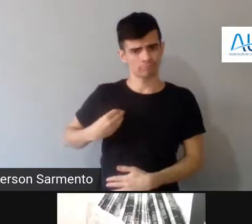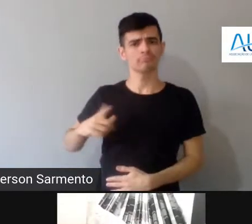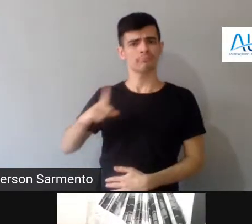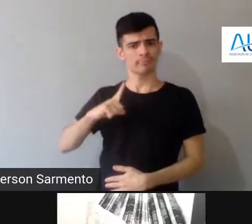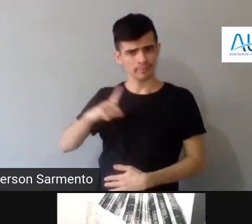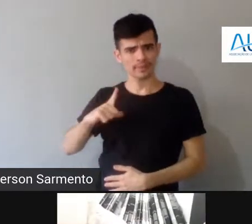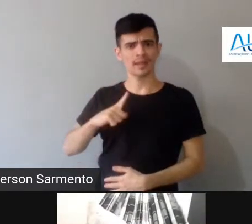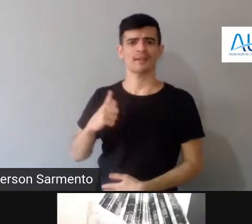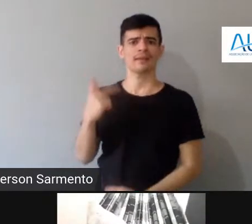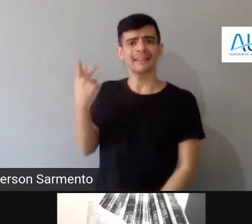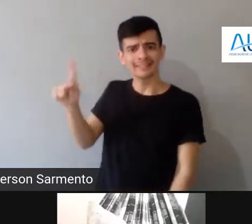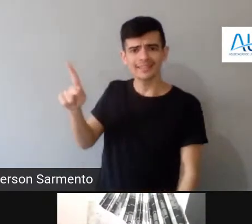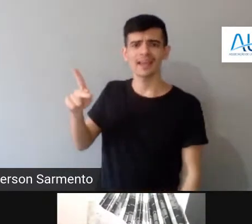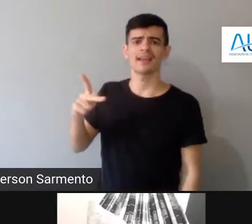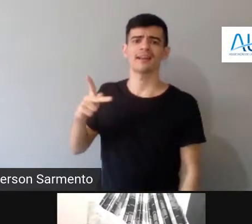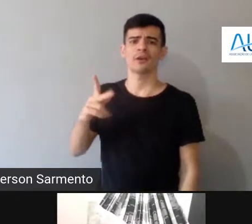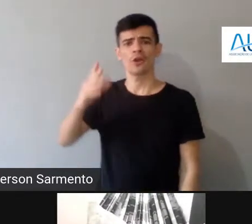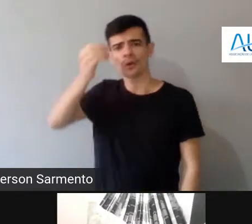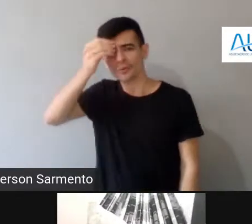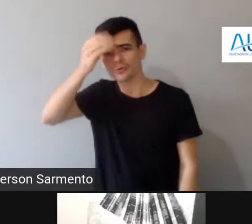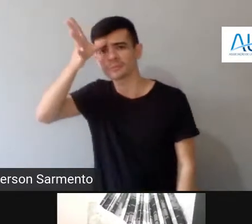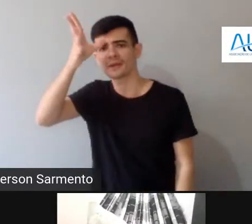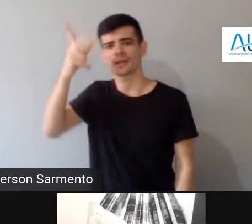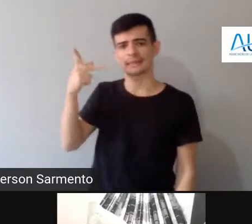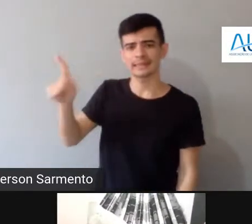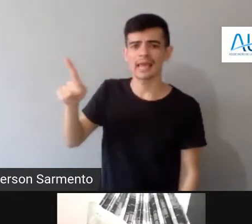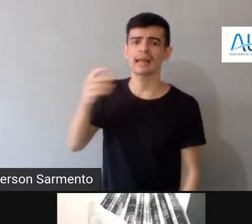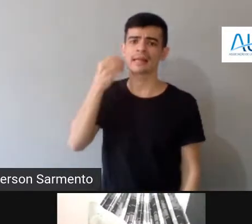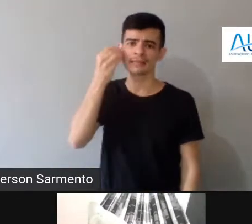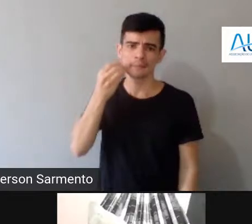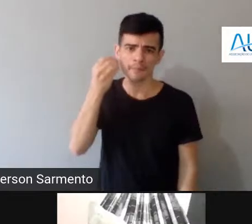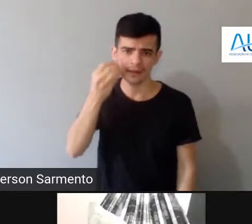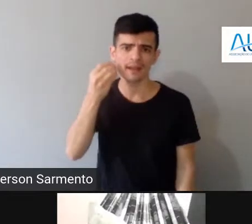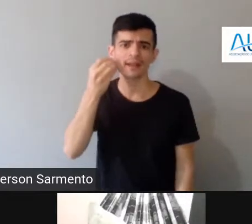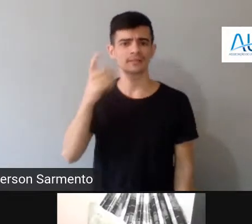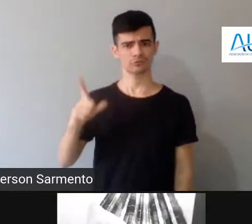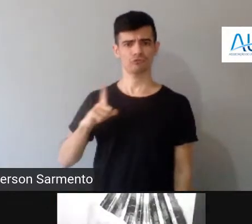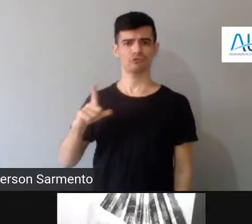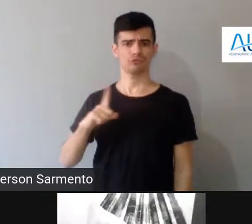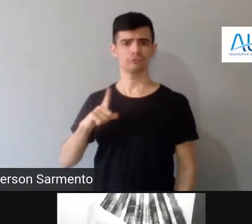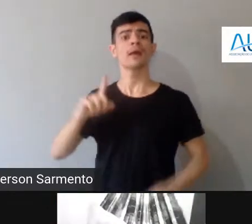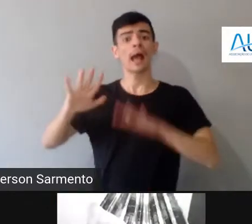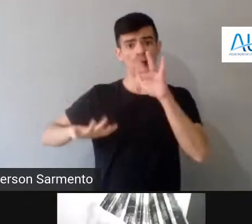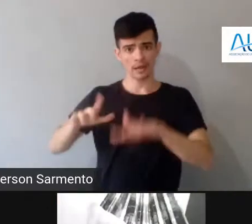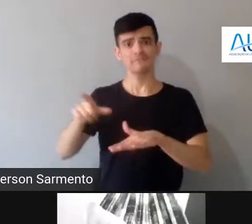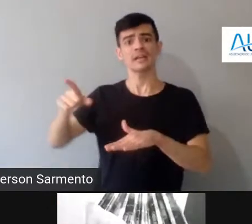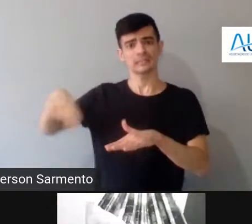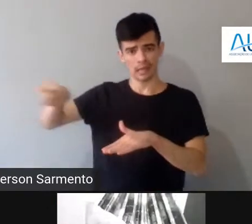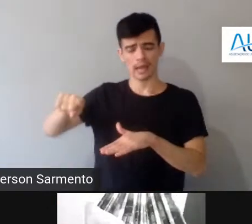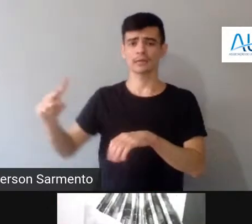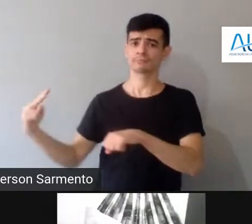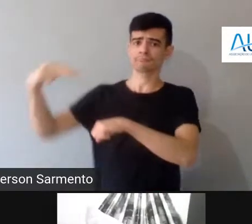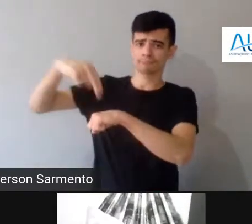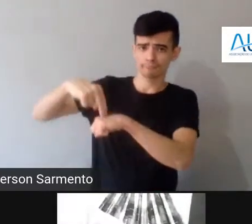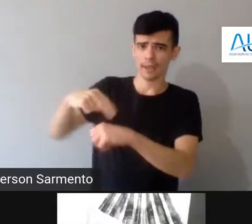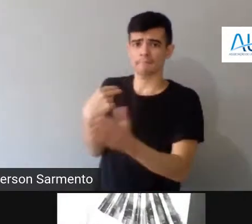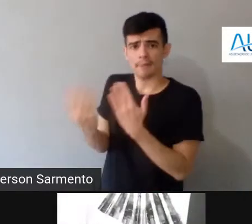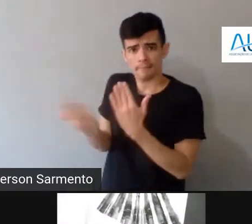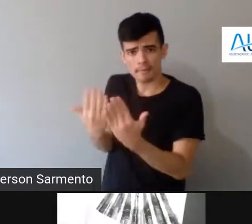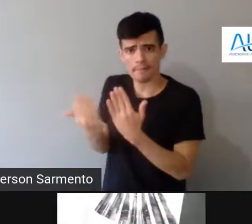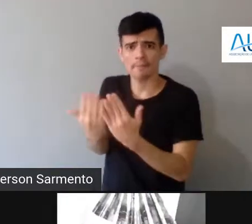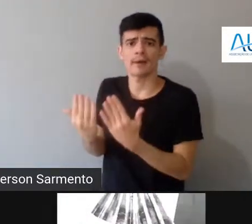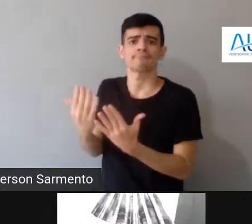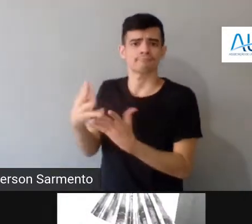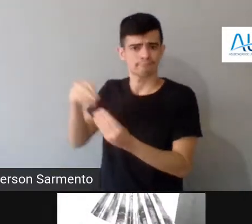muitas vezes, nos nossos rituais de pajalança, eles chegam também para falar com a gente, né? Então, não existe